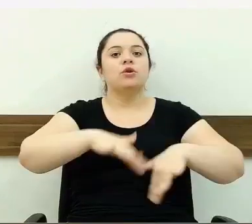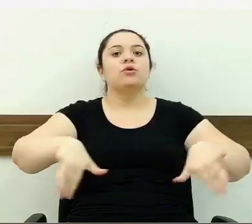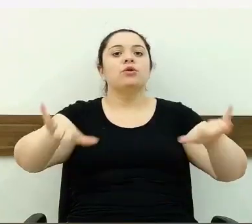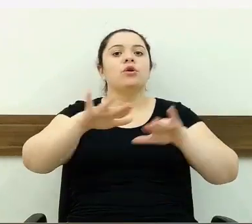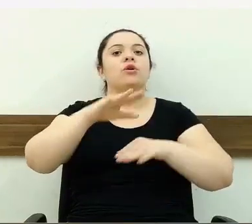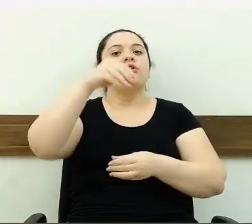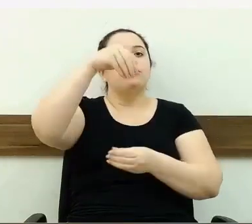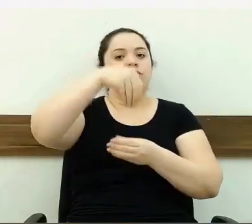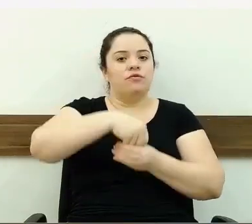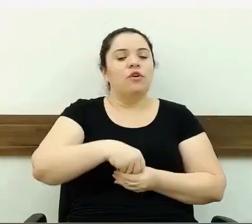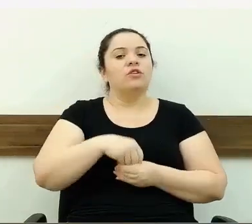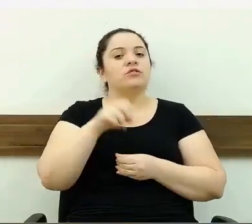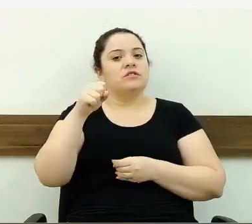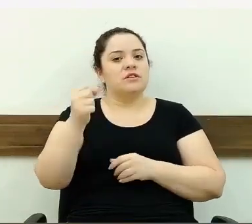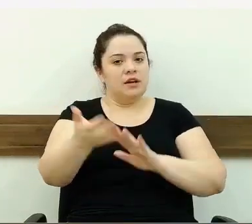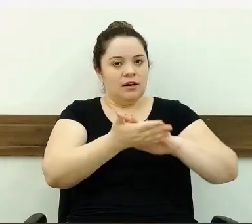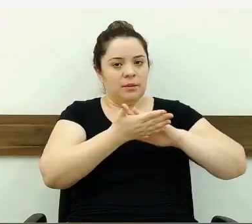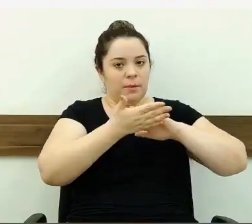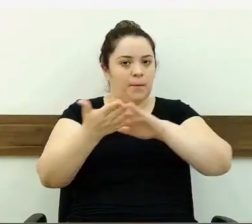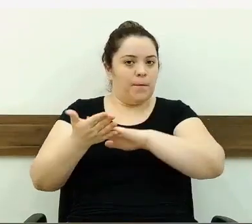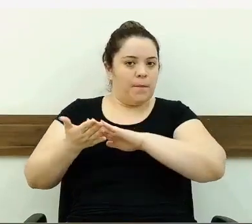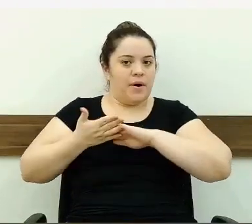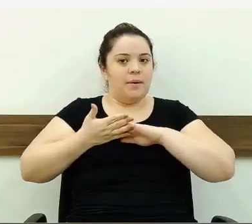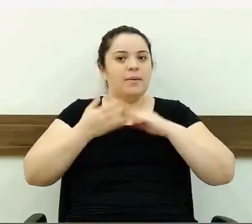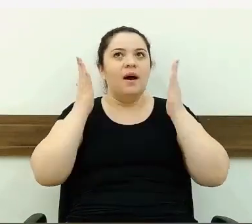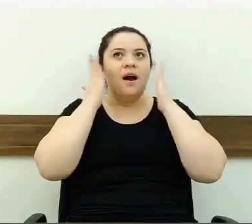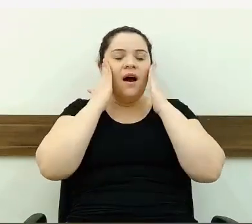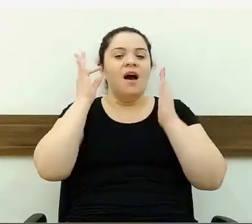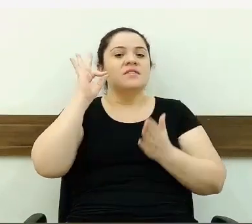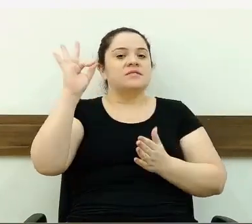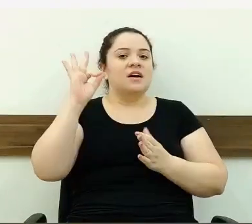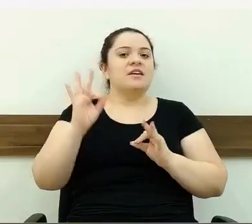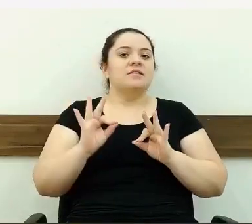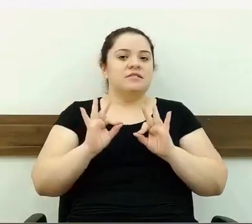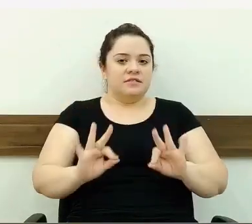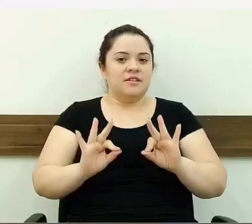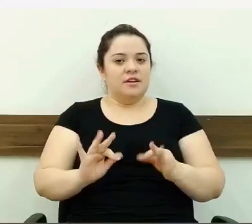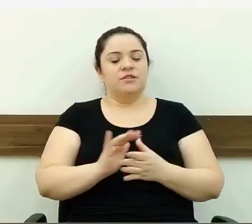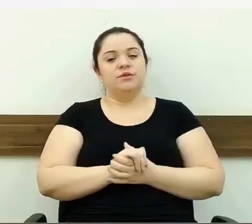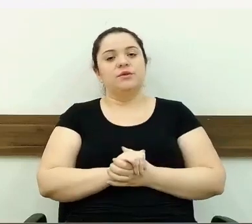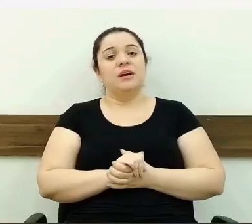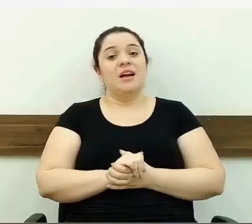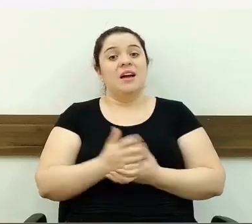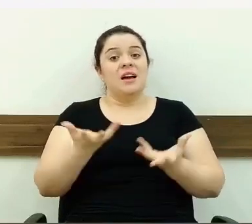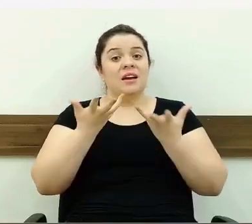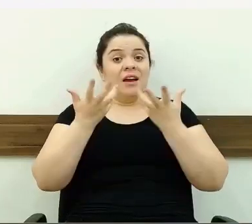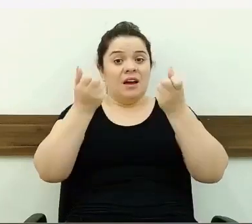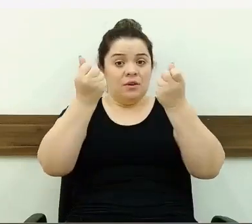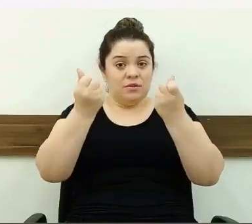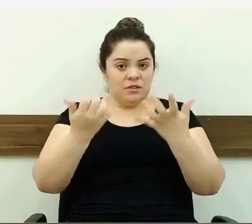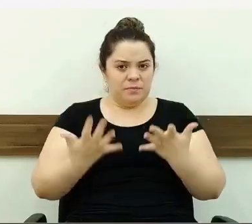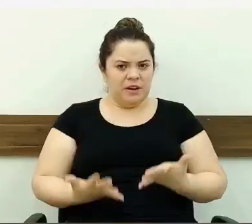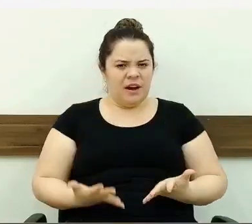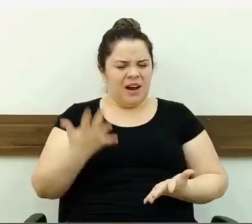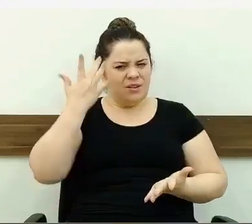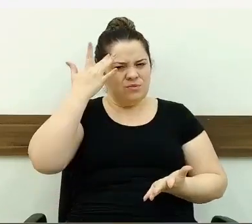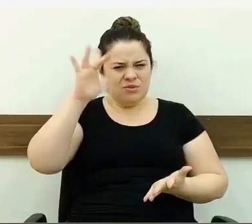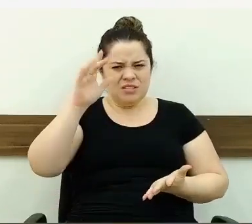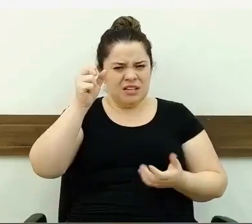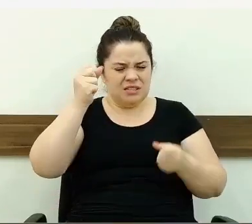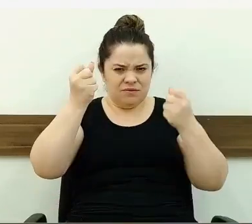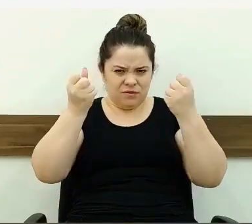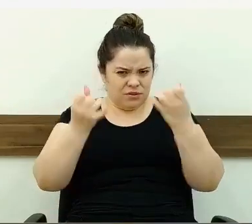Recebi bastante parabéns, então, eu acredito que vai dar certo por aqui. Mas o que eu quero explicar é que eu não sei se, de repente, não ficou bem entendido na minha explicação